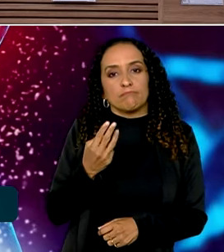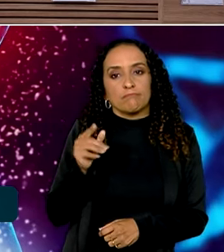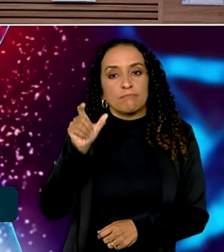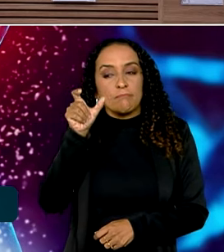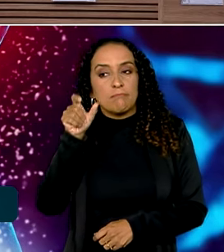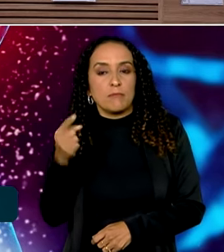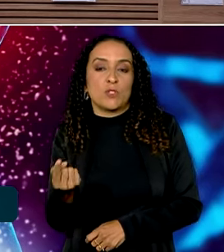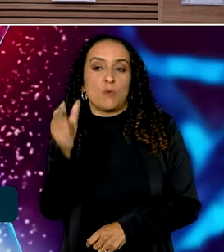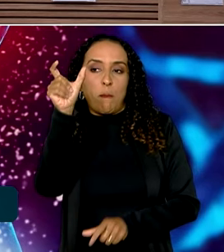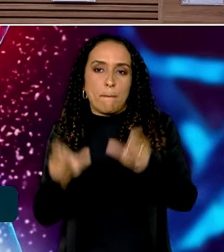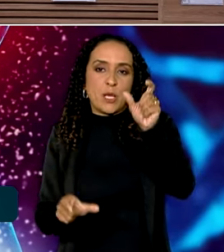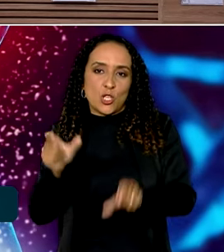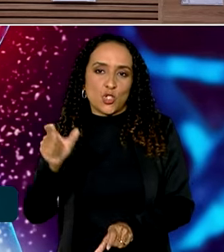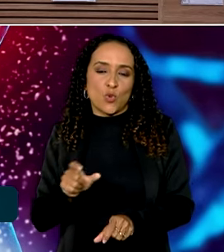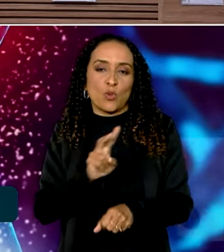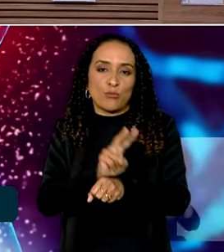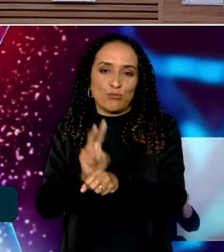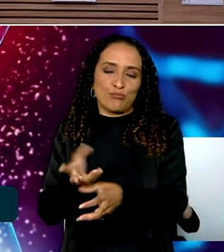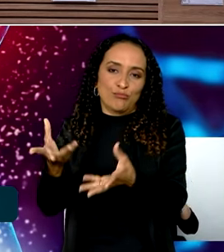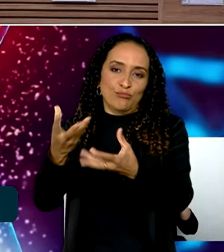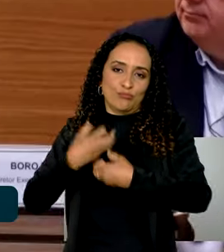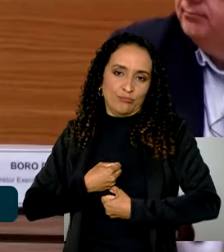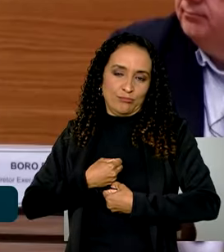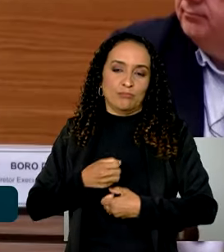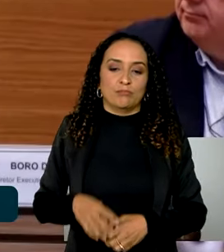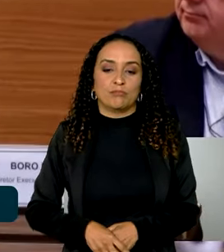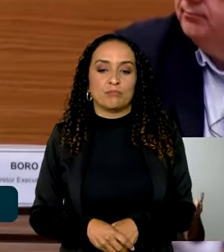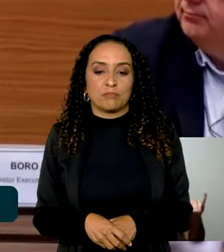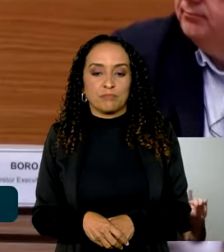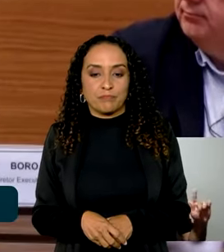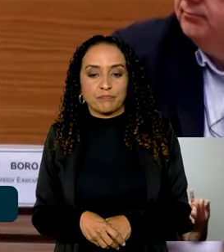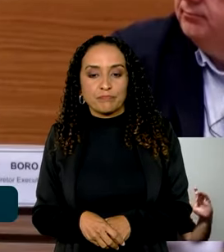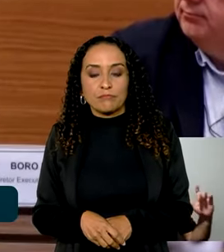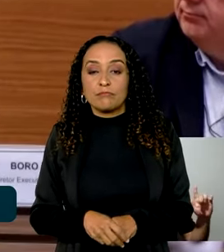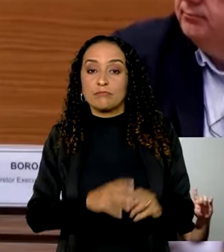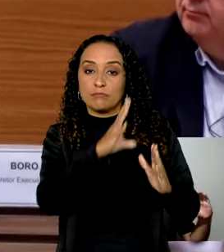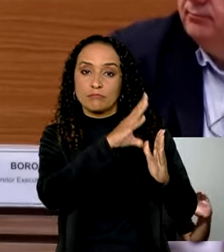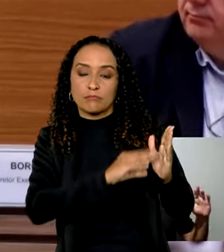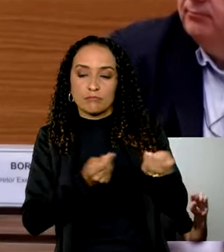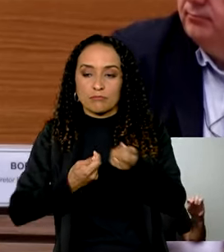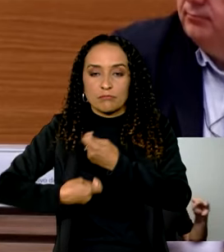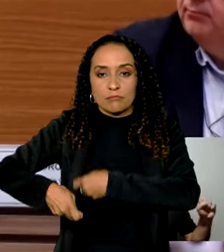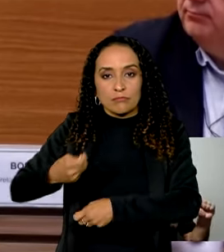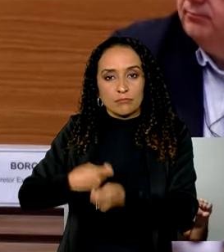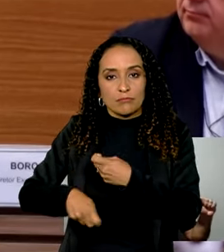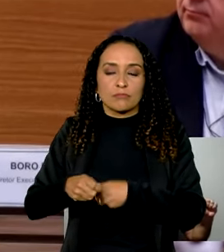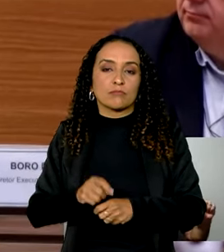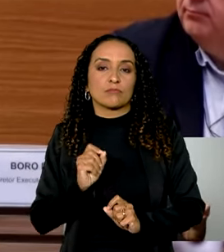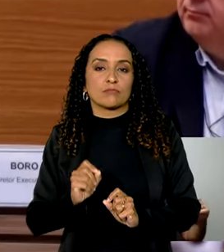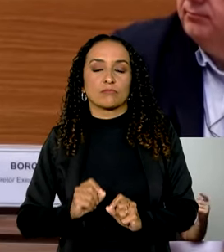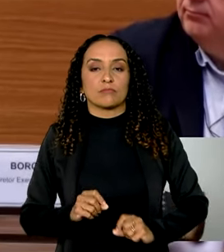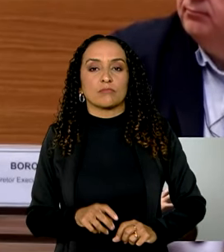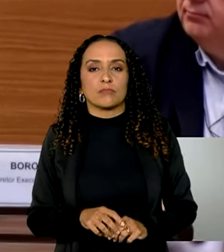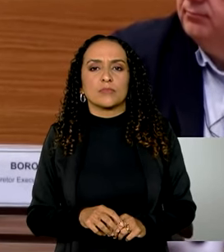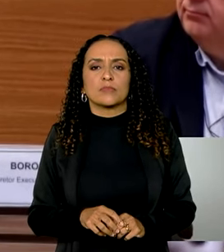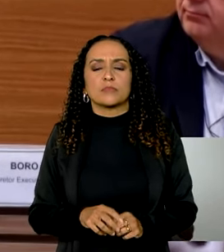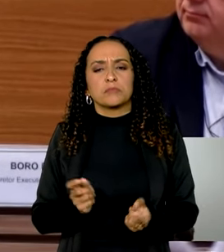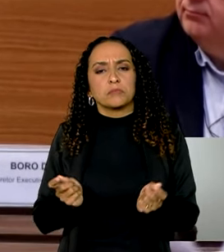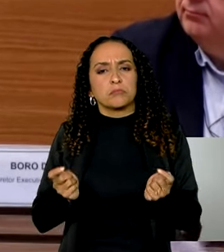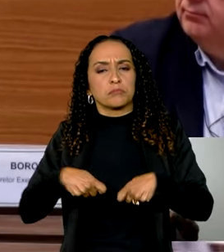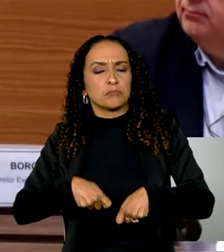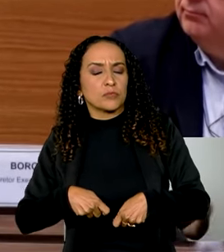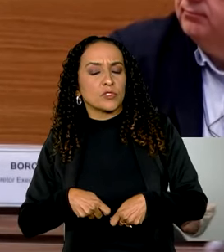pacientes a serem beneficiados. Um modelo de negociação que permite